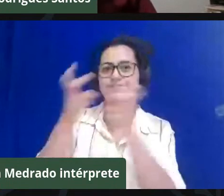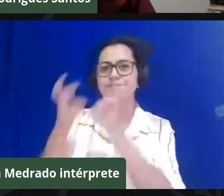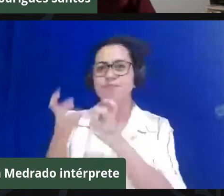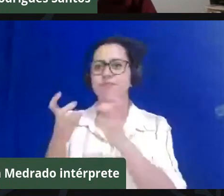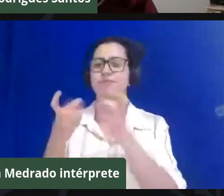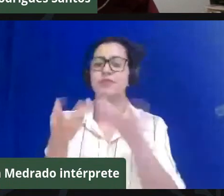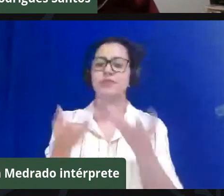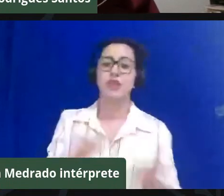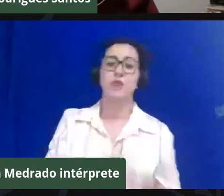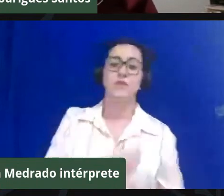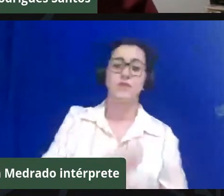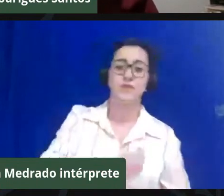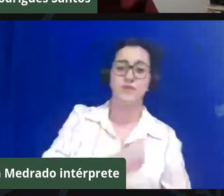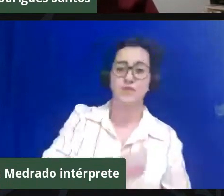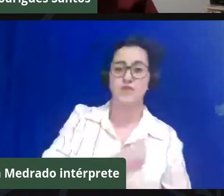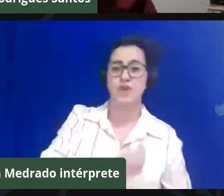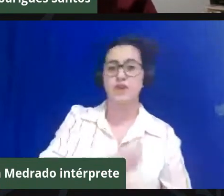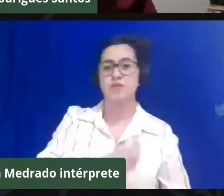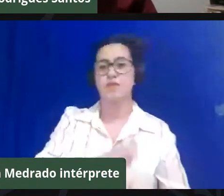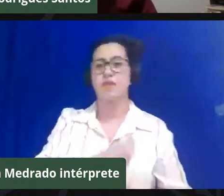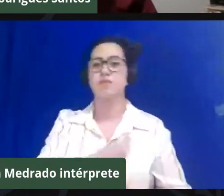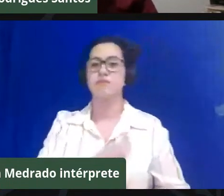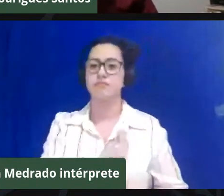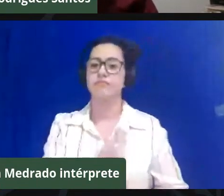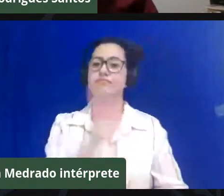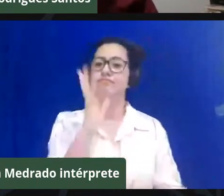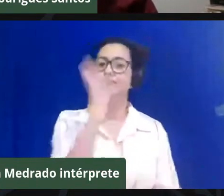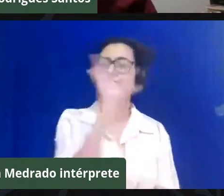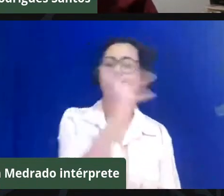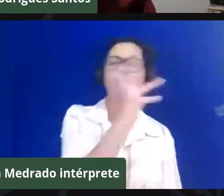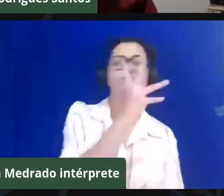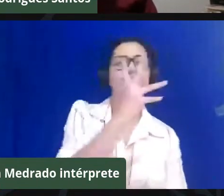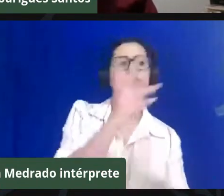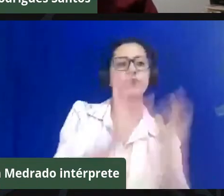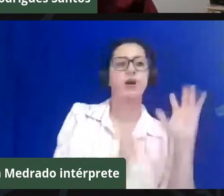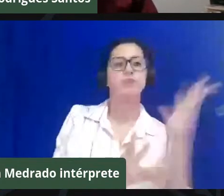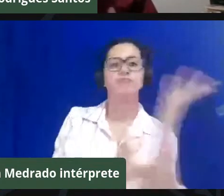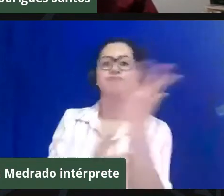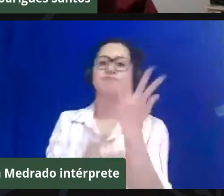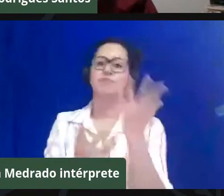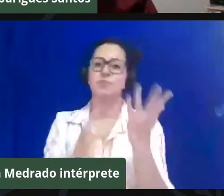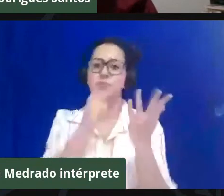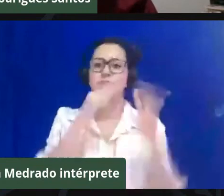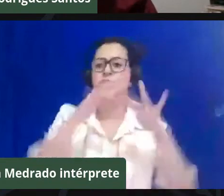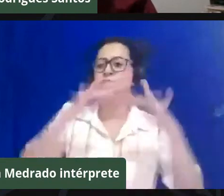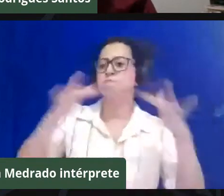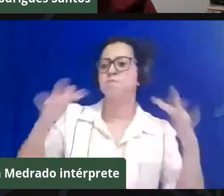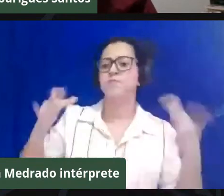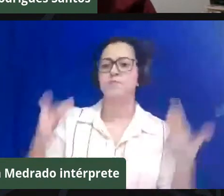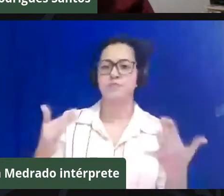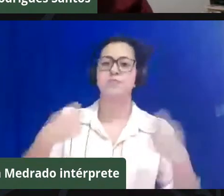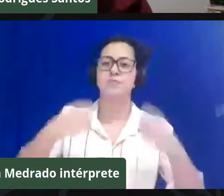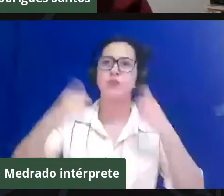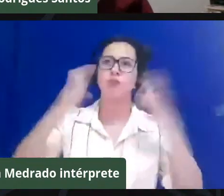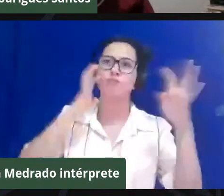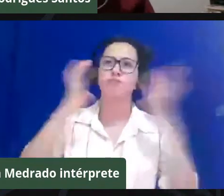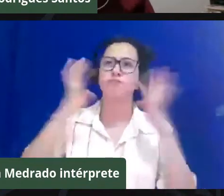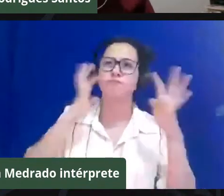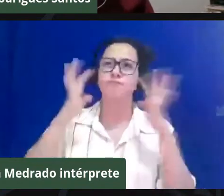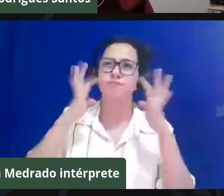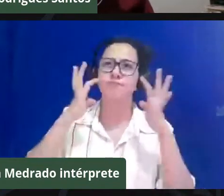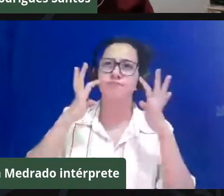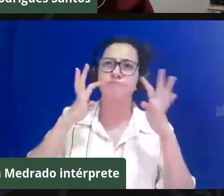de vida, de vivenciar com a natureza. Então, é impensável refletir sobre o meio ambiente sem pensar as comunidades tradicionais.